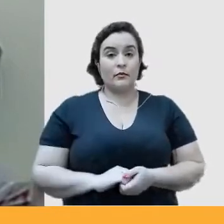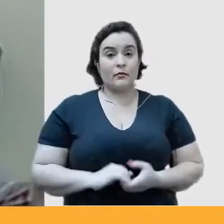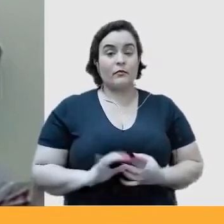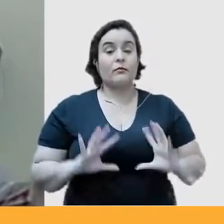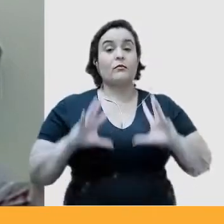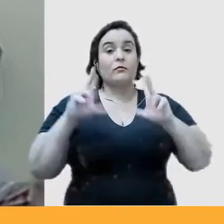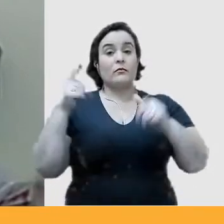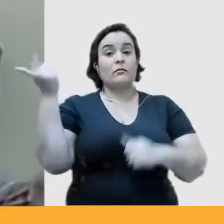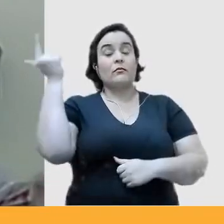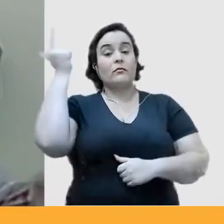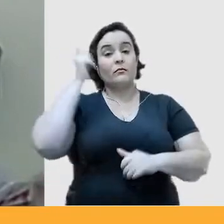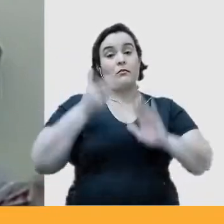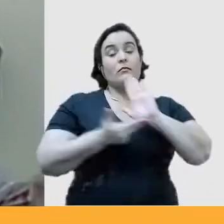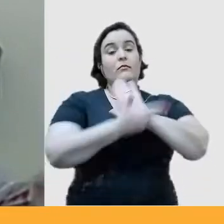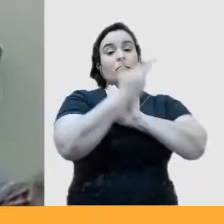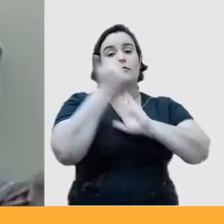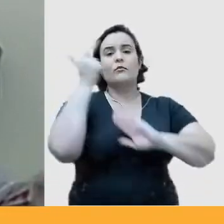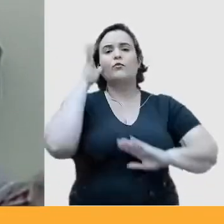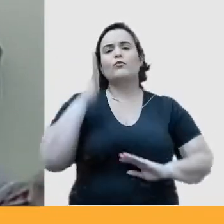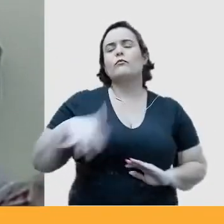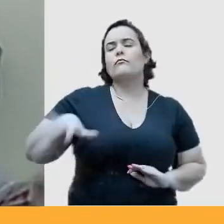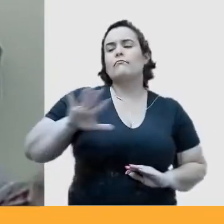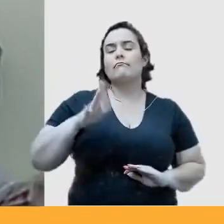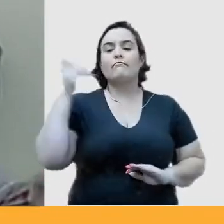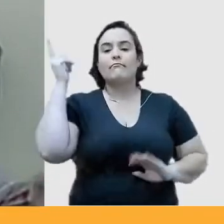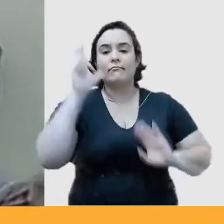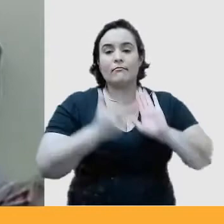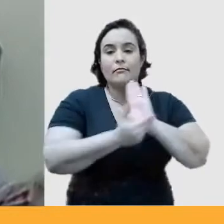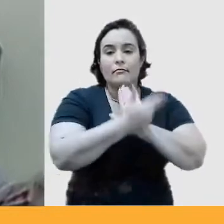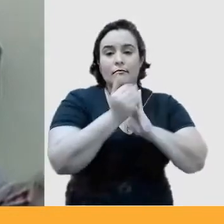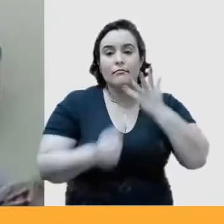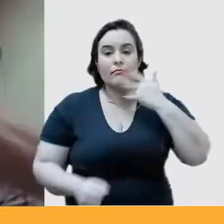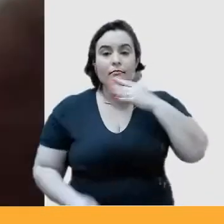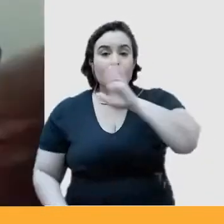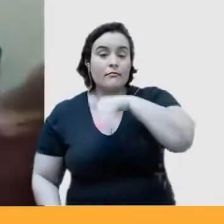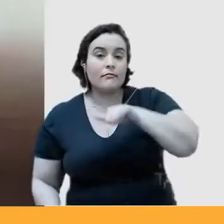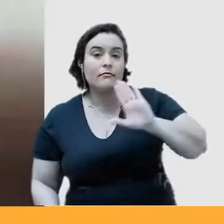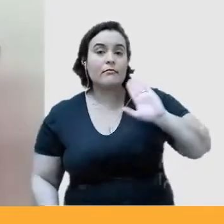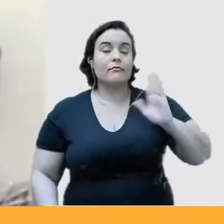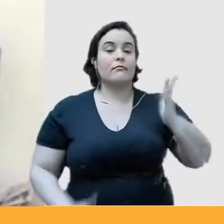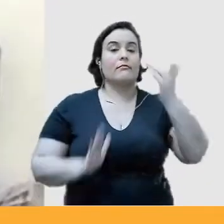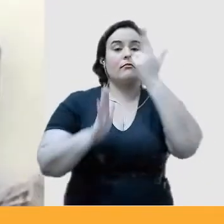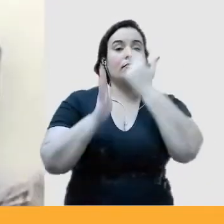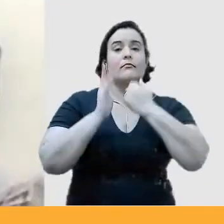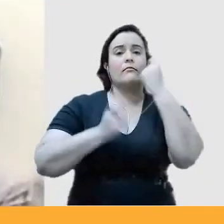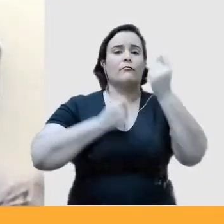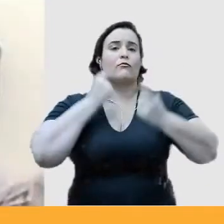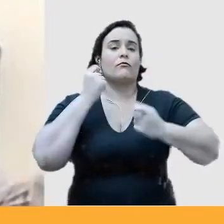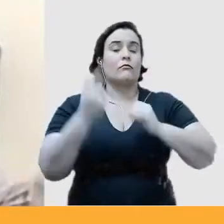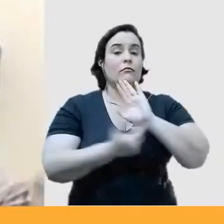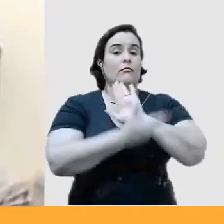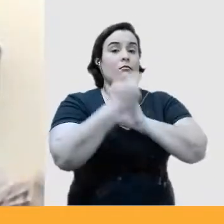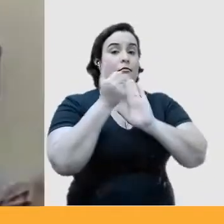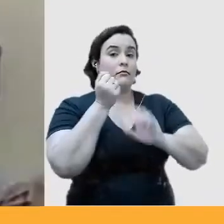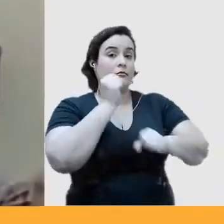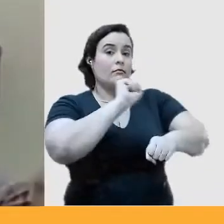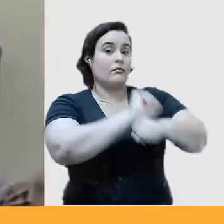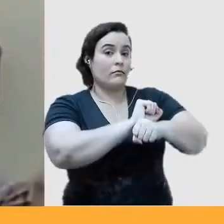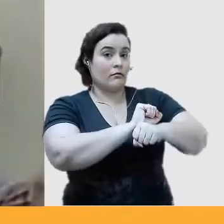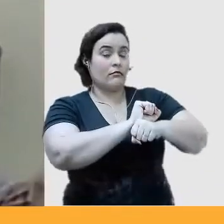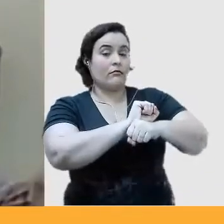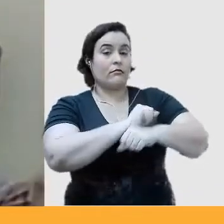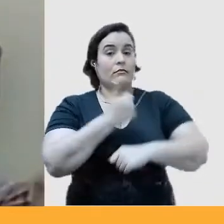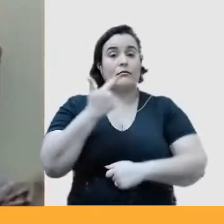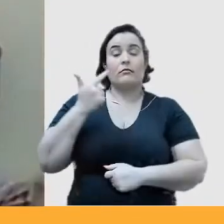desenhar, todo mundo sabe desenhar. As crianças já começam a desenhar. Uns param de desenhar, e outros continuam,